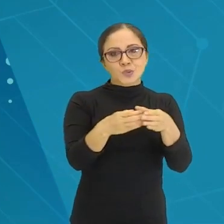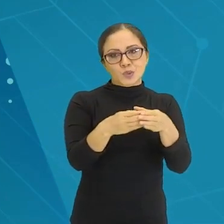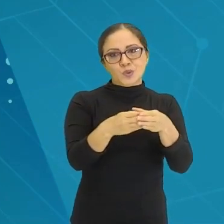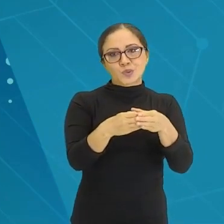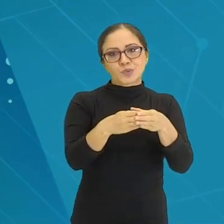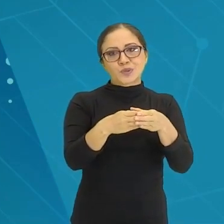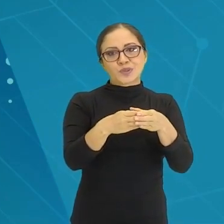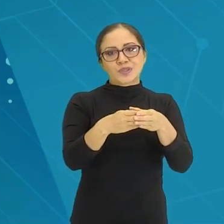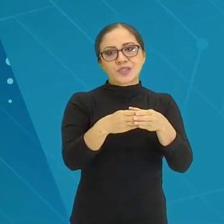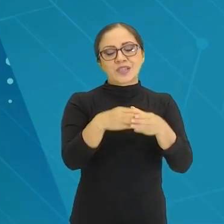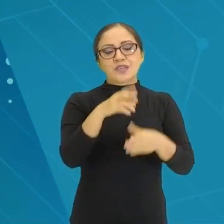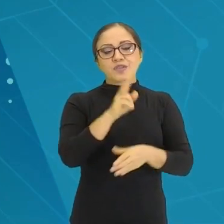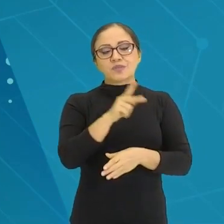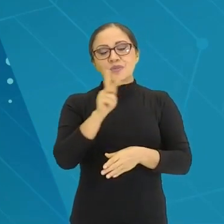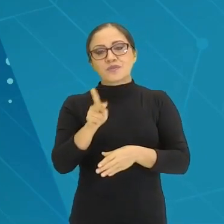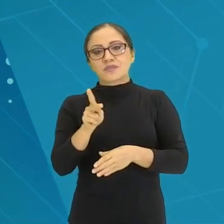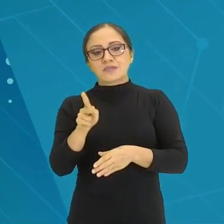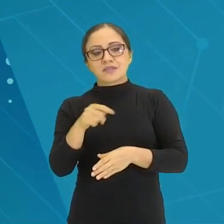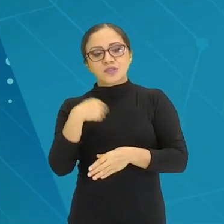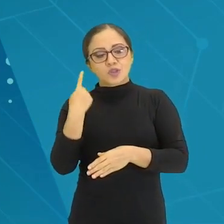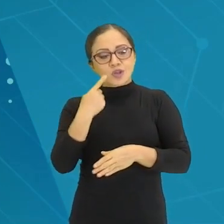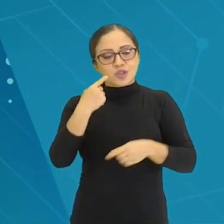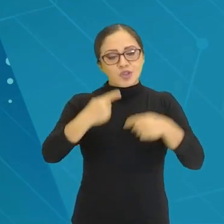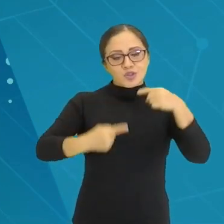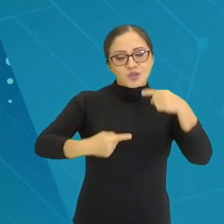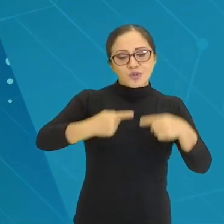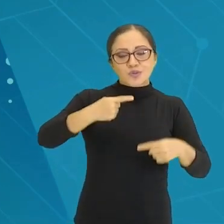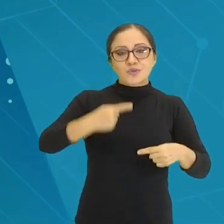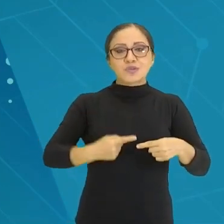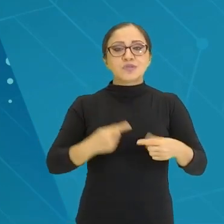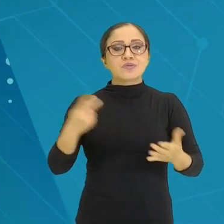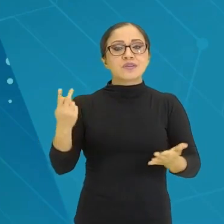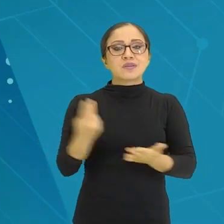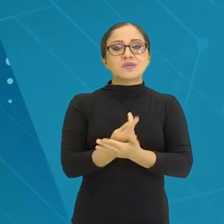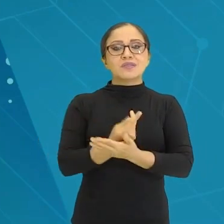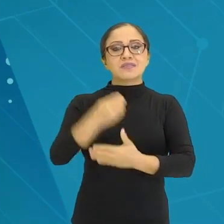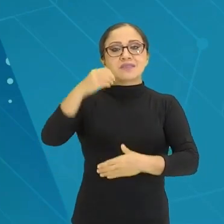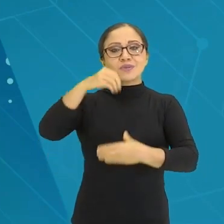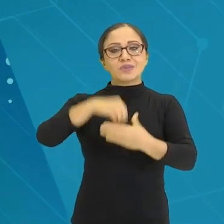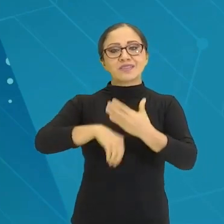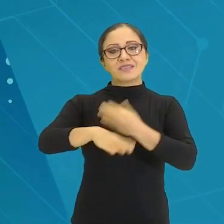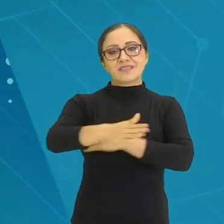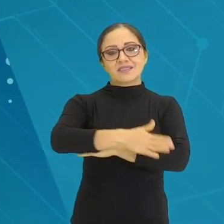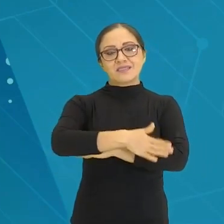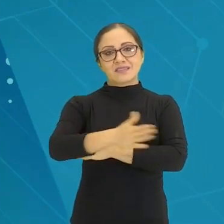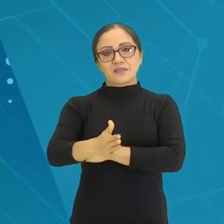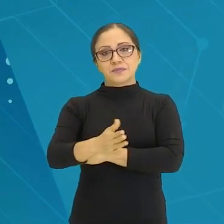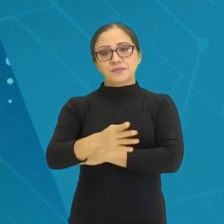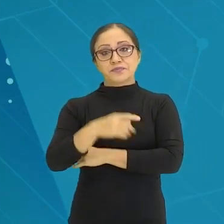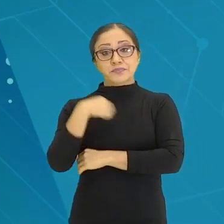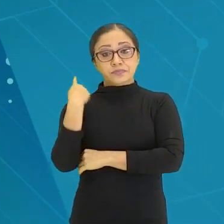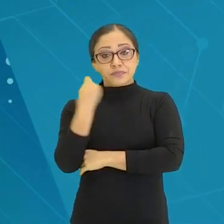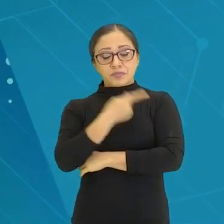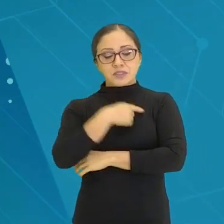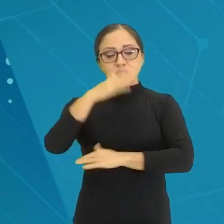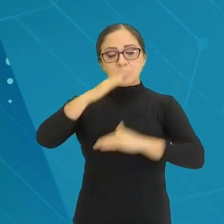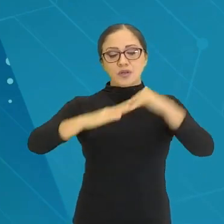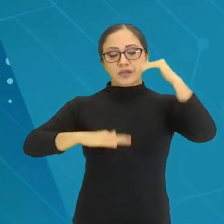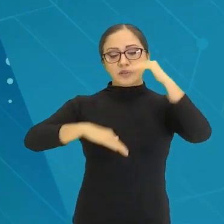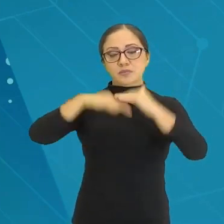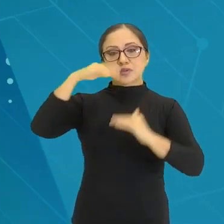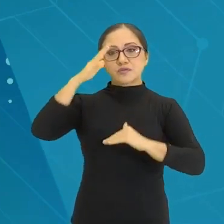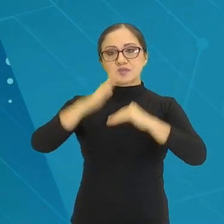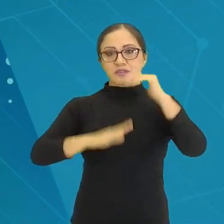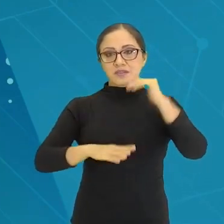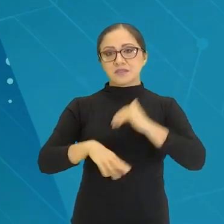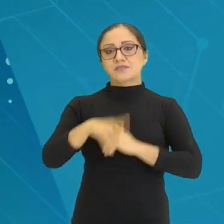pode discutir o que a gente fez e aquilo que aconteceu dentro da sala de aula. Nós, na nossa profissão, nós somos solitários